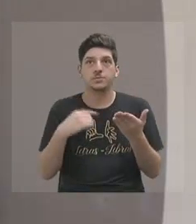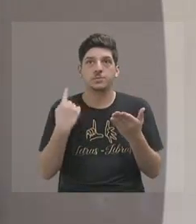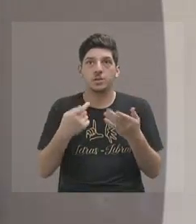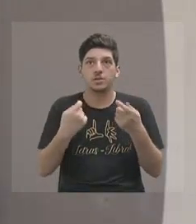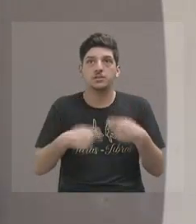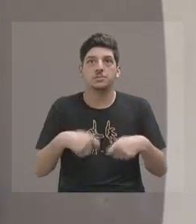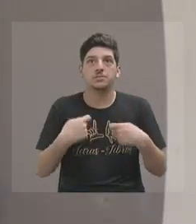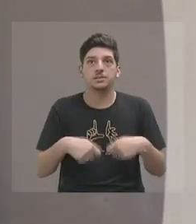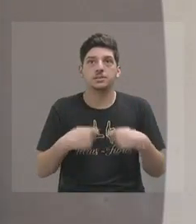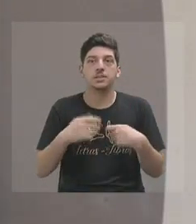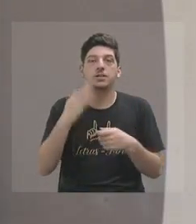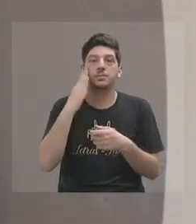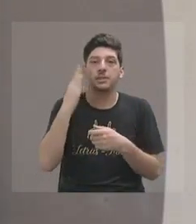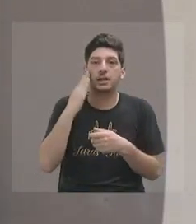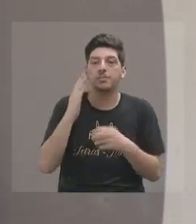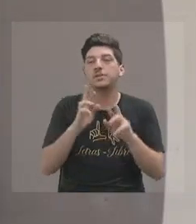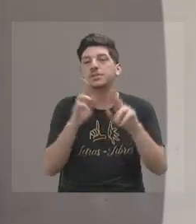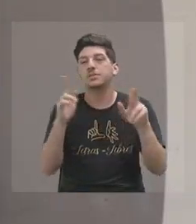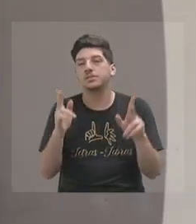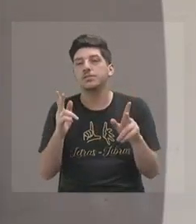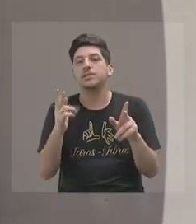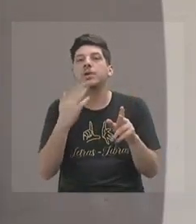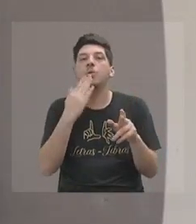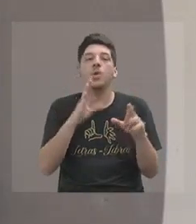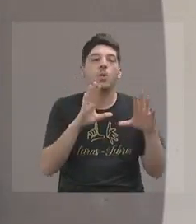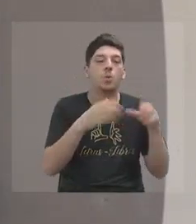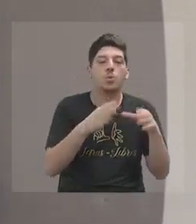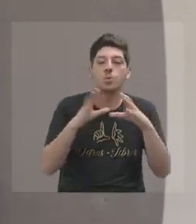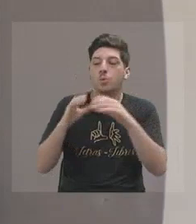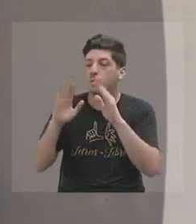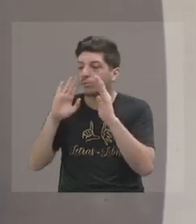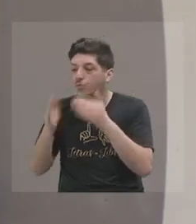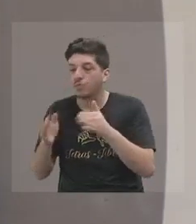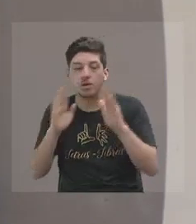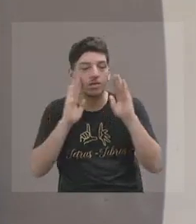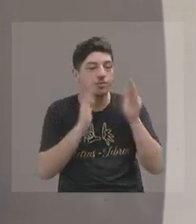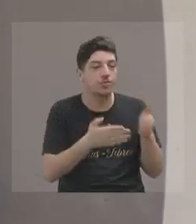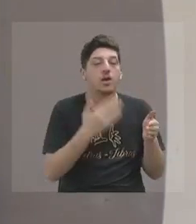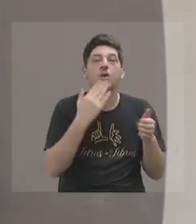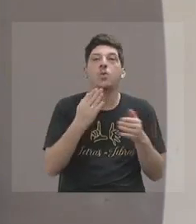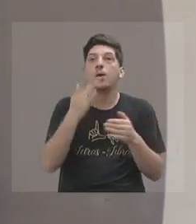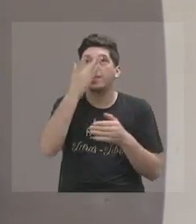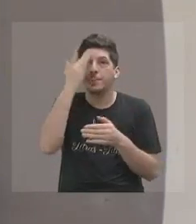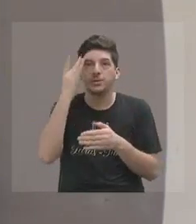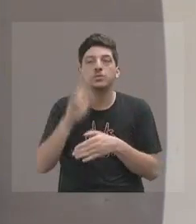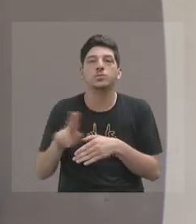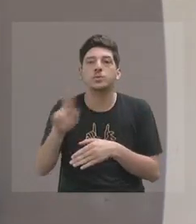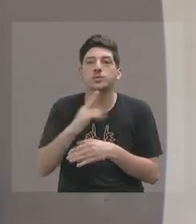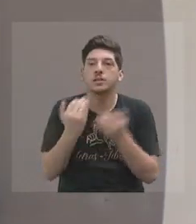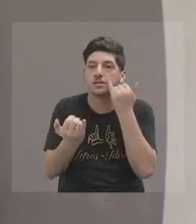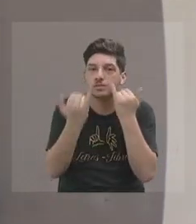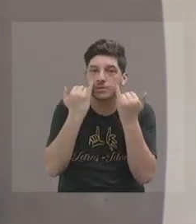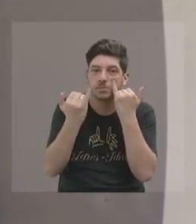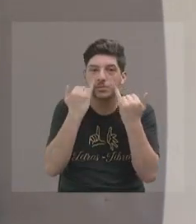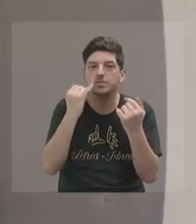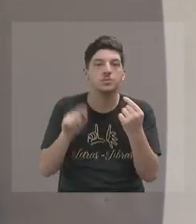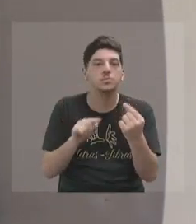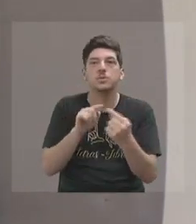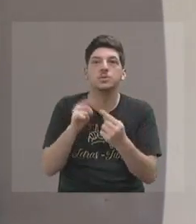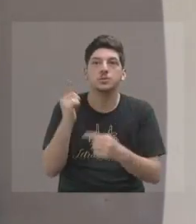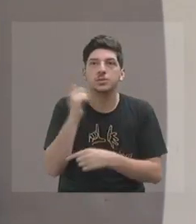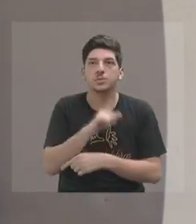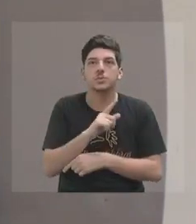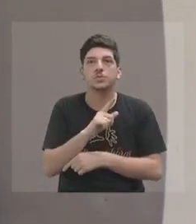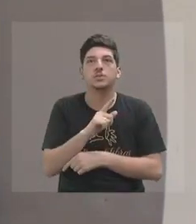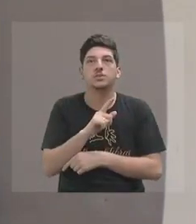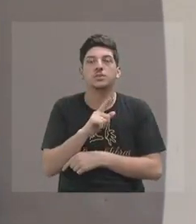saber distinguir muito bem os públicos-alvos, quem vai consumir aquele tipo de informação para a gente